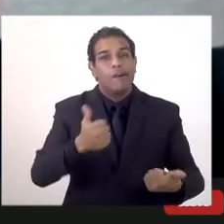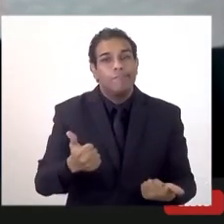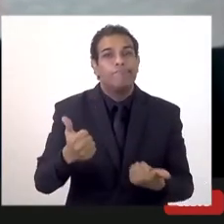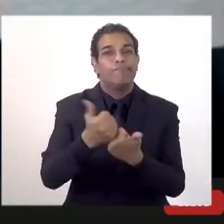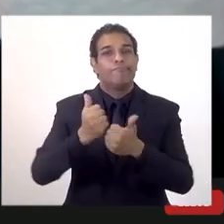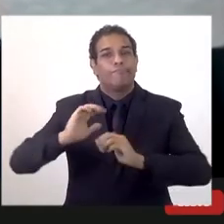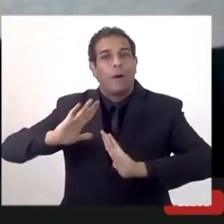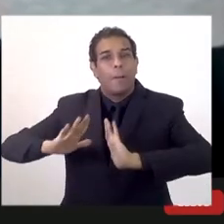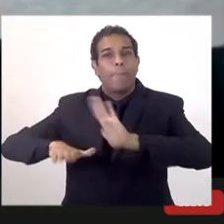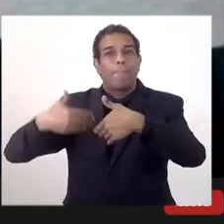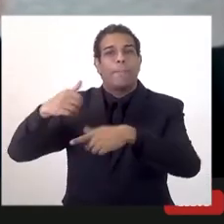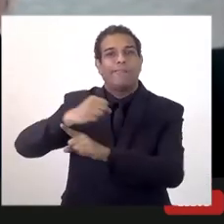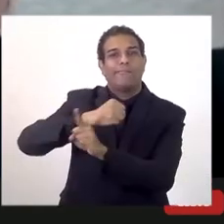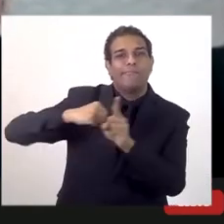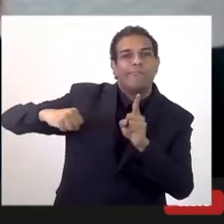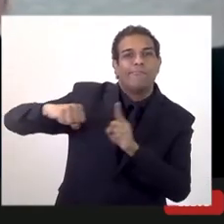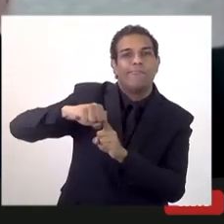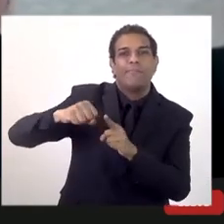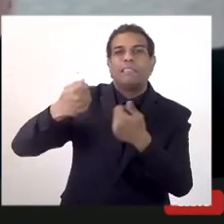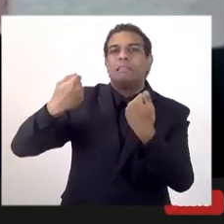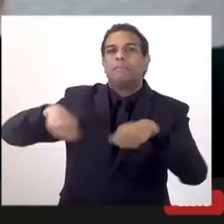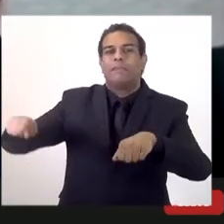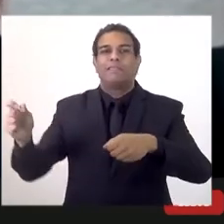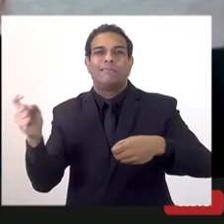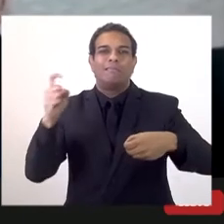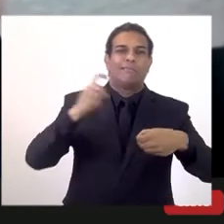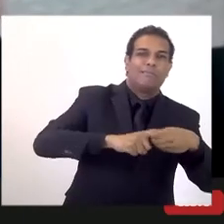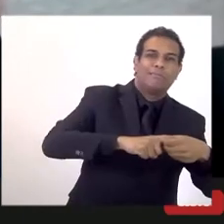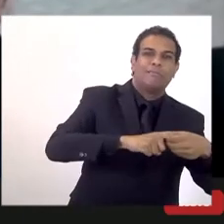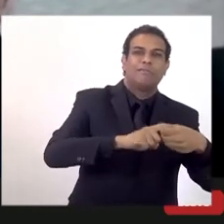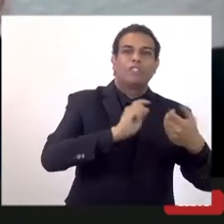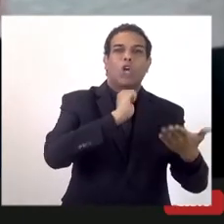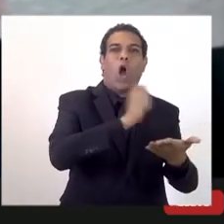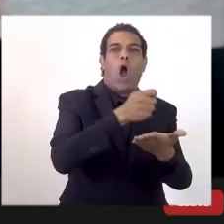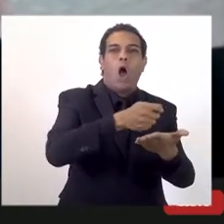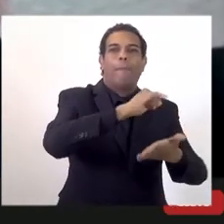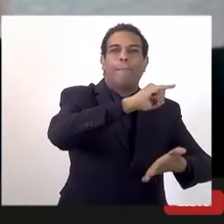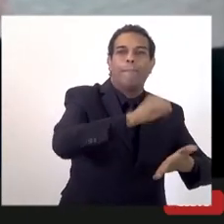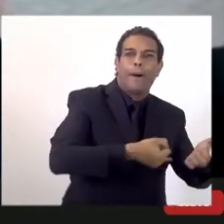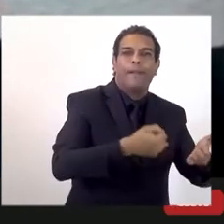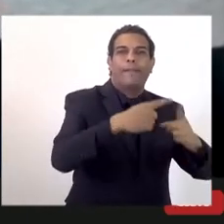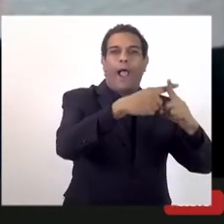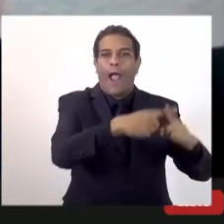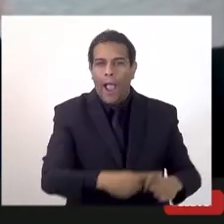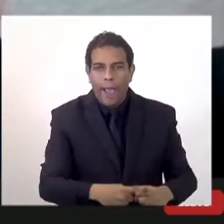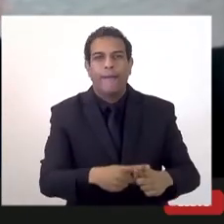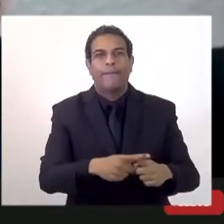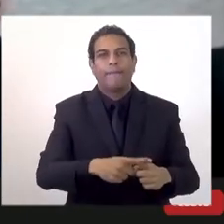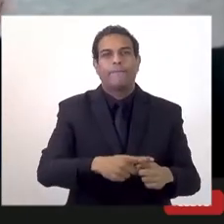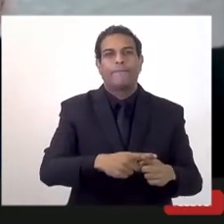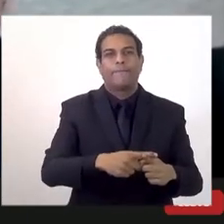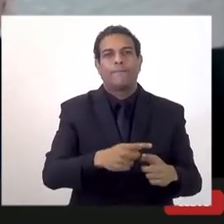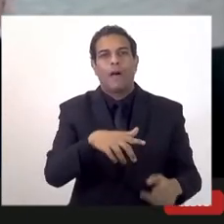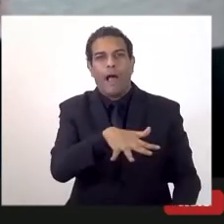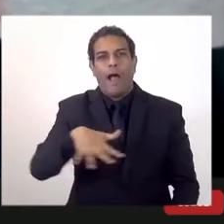investimentos sociais sem estar precisando cobrar impostos que não sejam competitivos com outras regiões. Então, a ideia básica desse